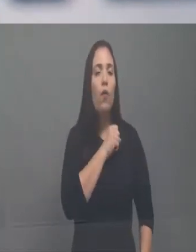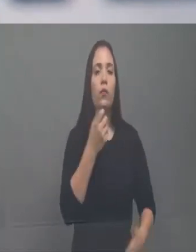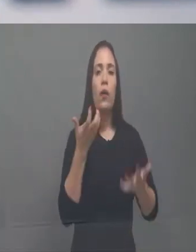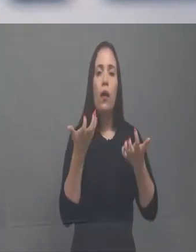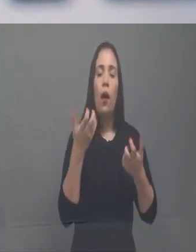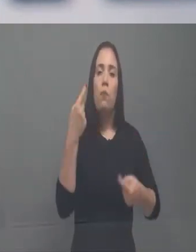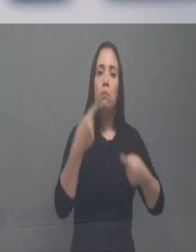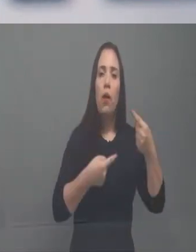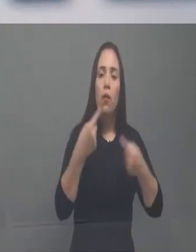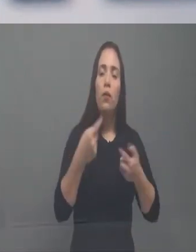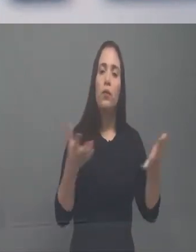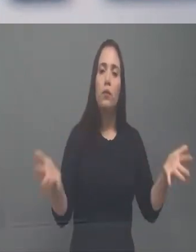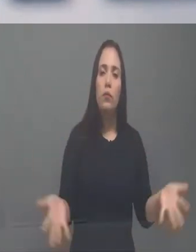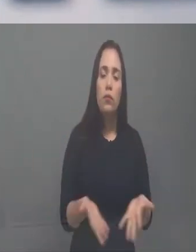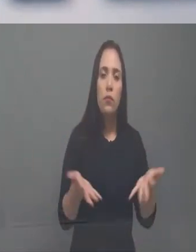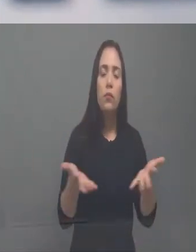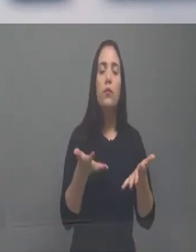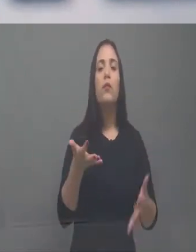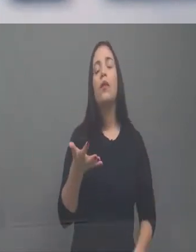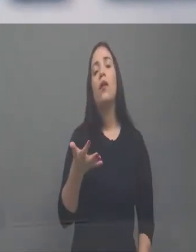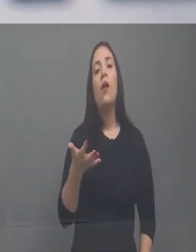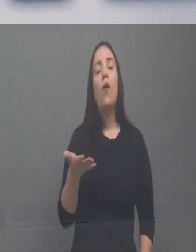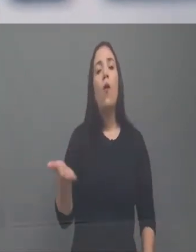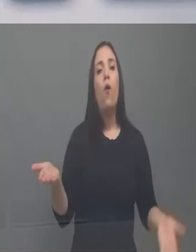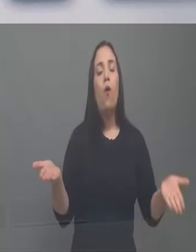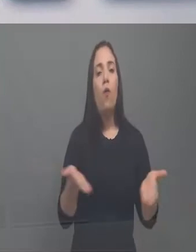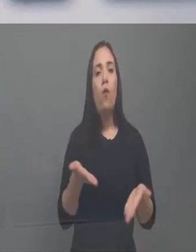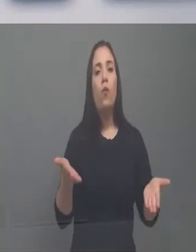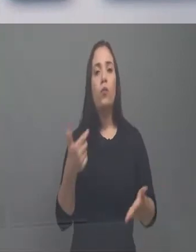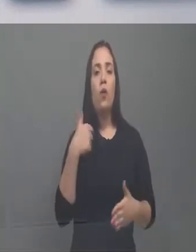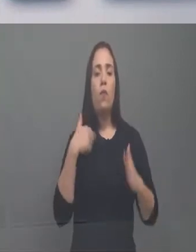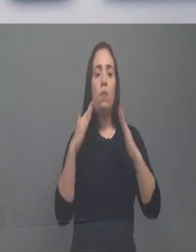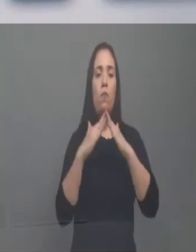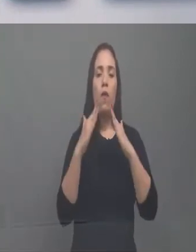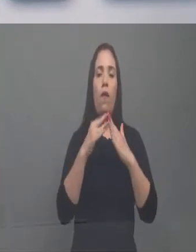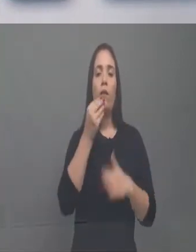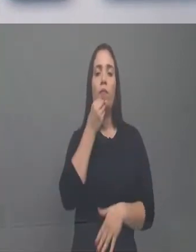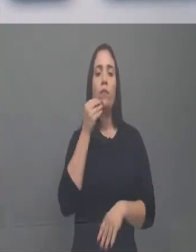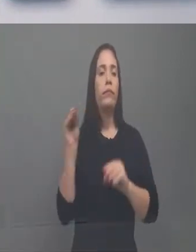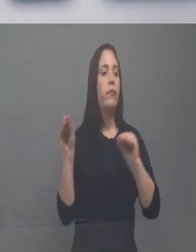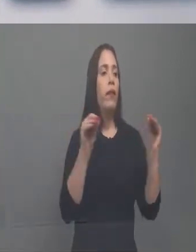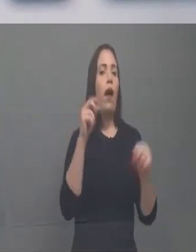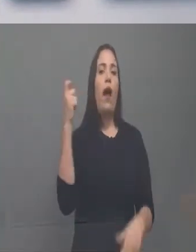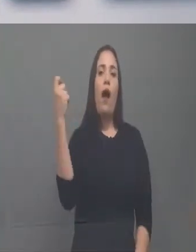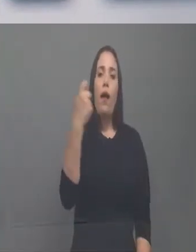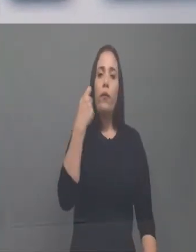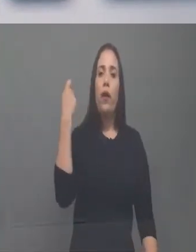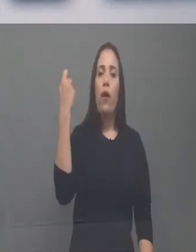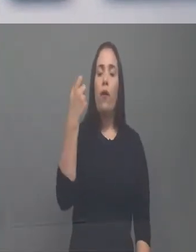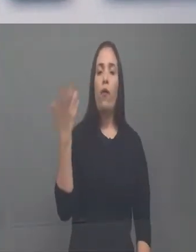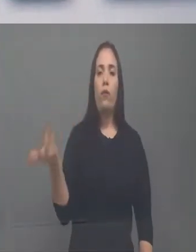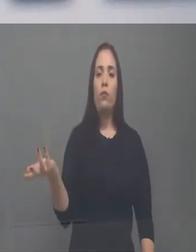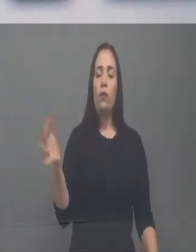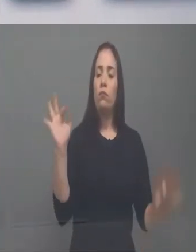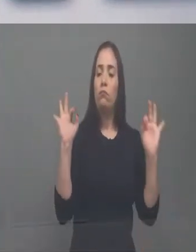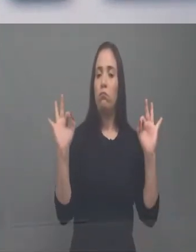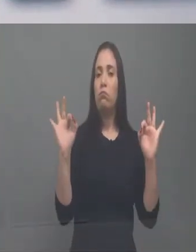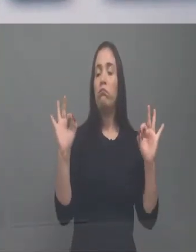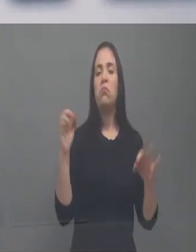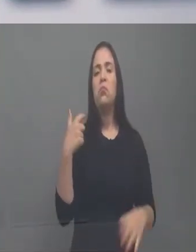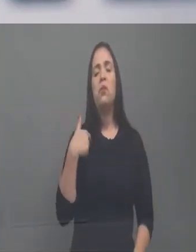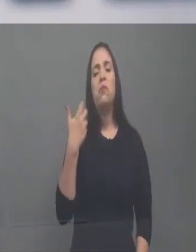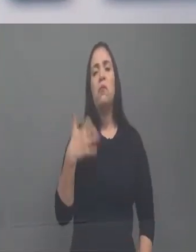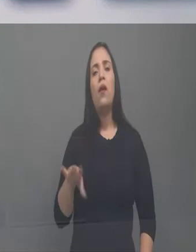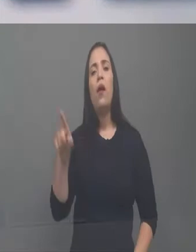eu podia hoje estar morando na Aldeota? Podia. Por que não? Nunca fui para a Aldeota, porque eu vejo que o